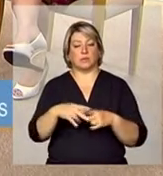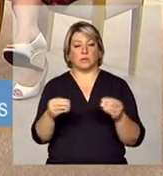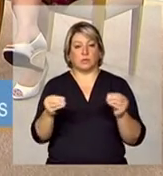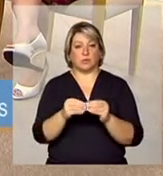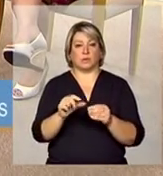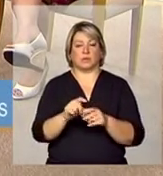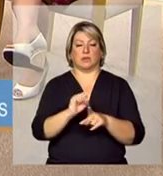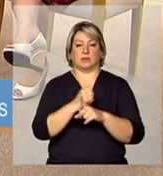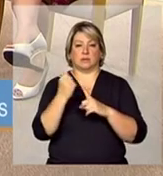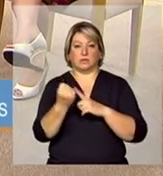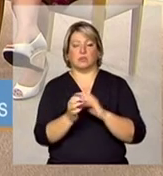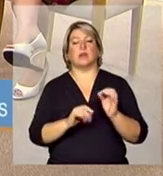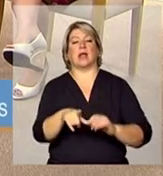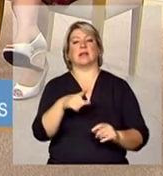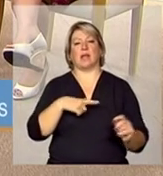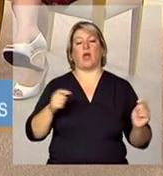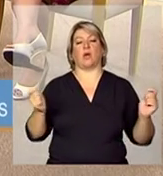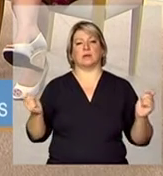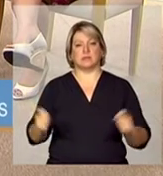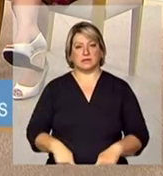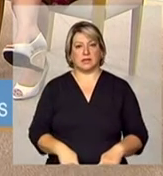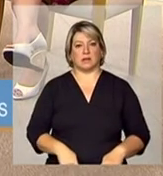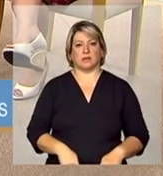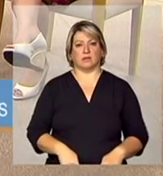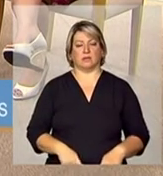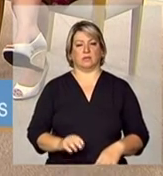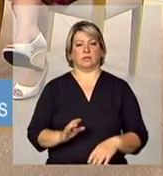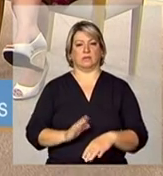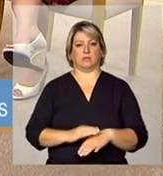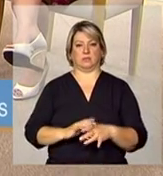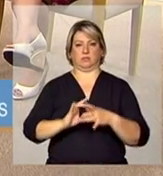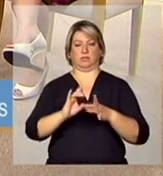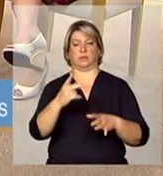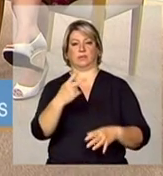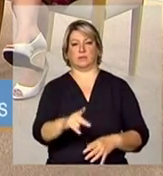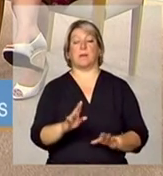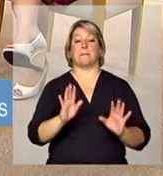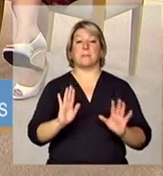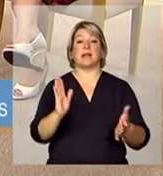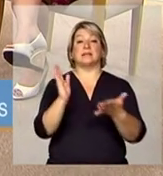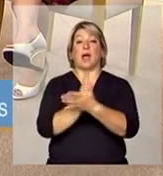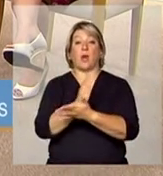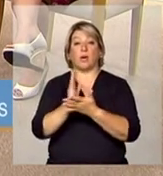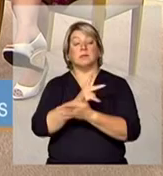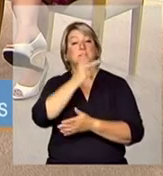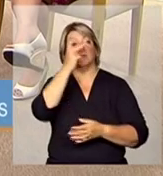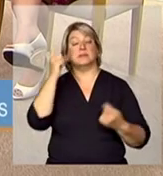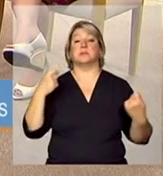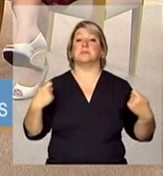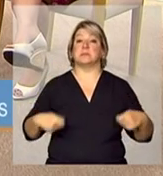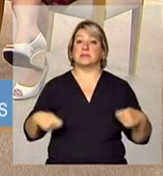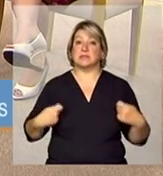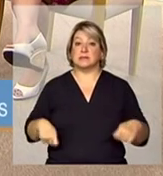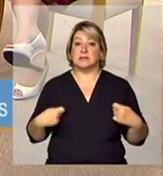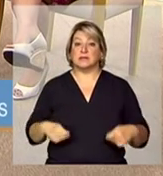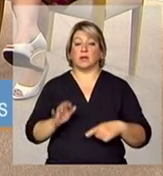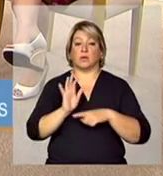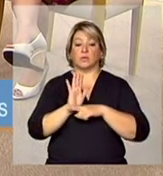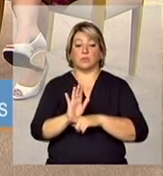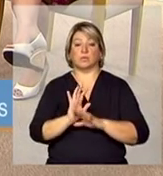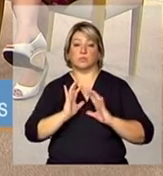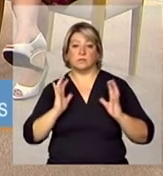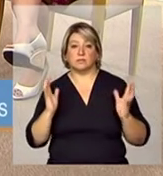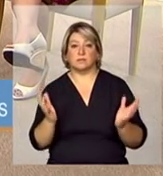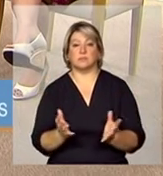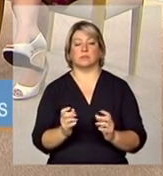têm todas as condições de auto-sustentabilidade mas tem algumas pessoas que precisam de uma retaguarda um pouco